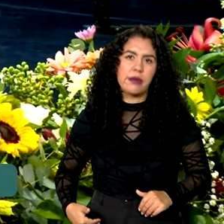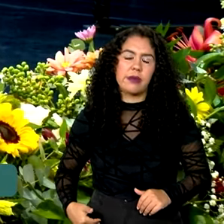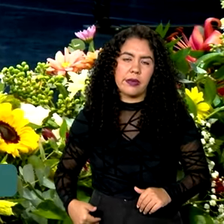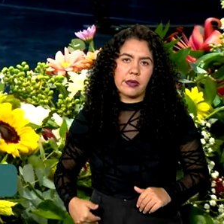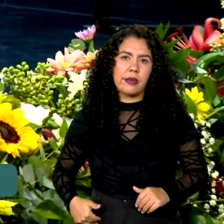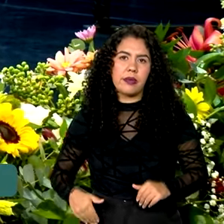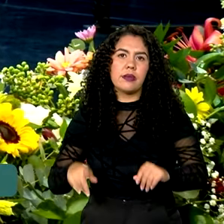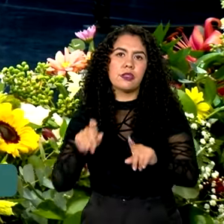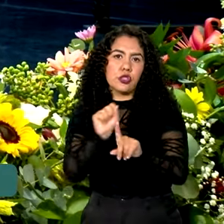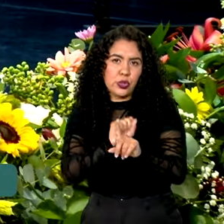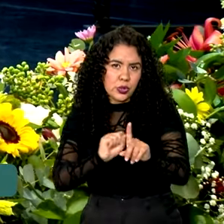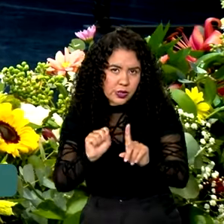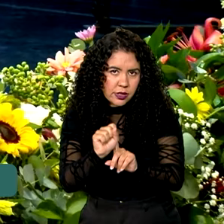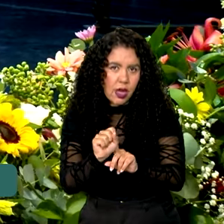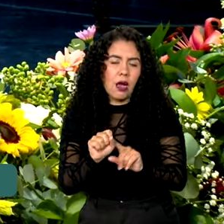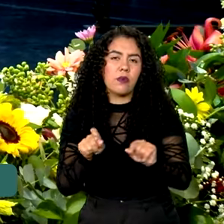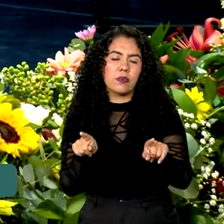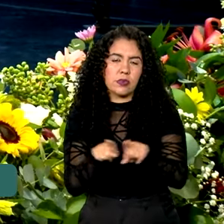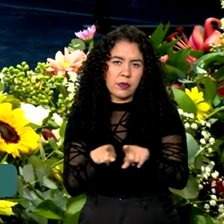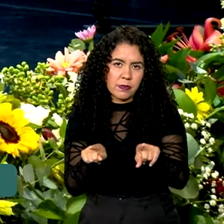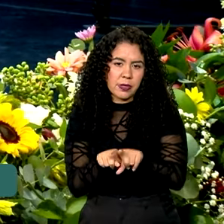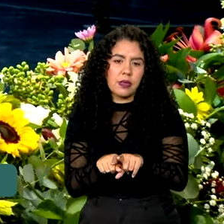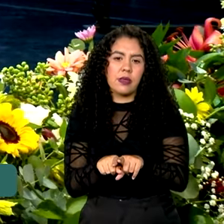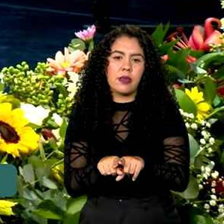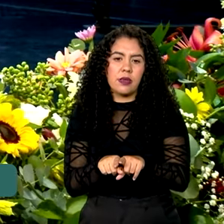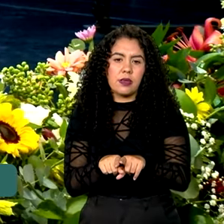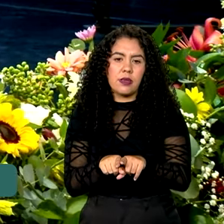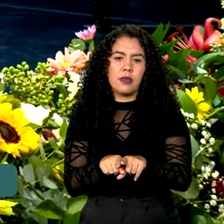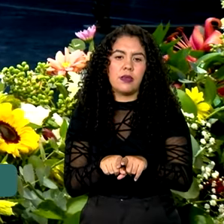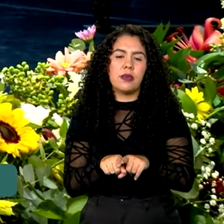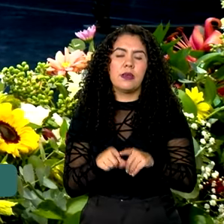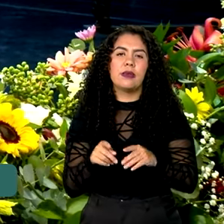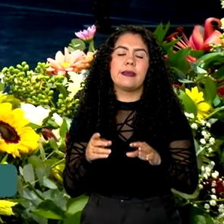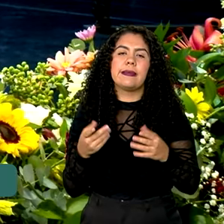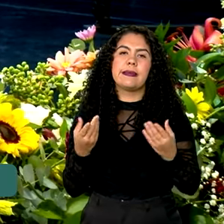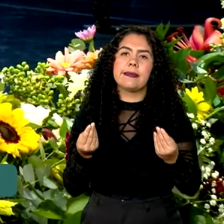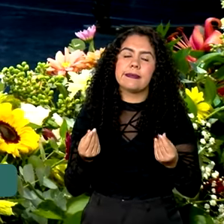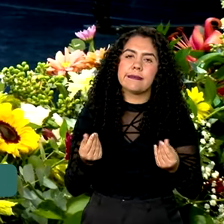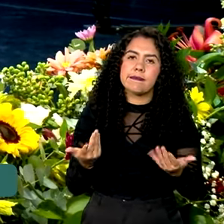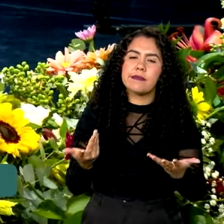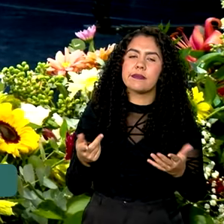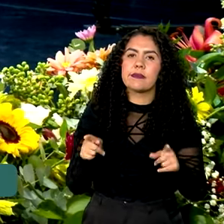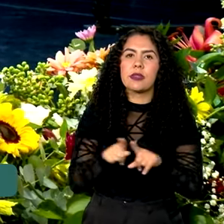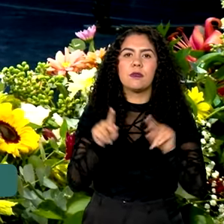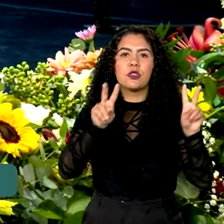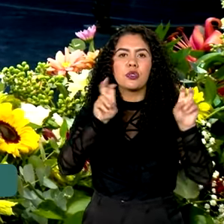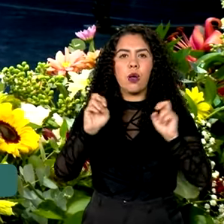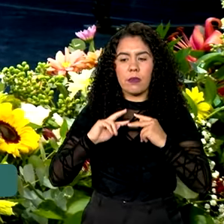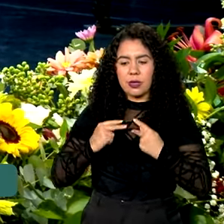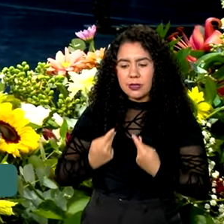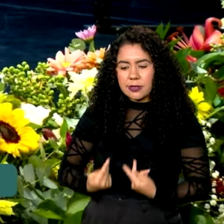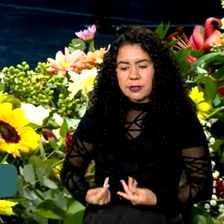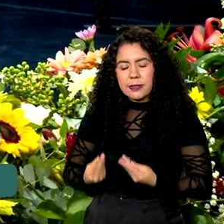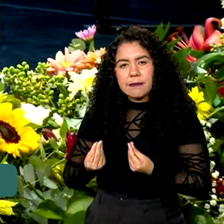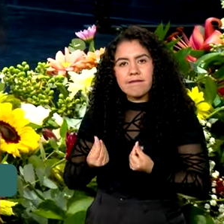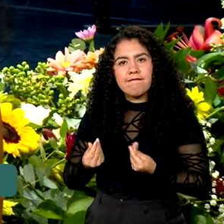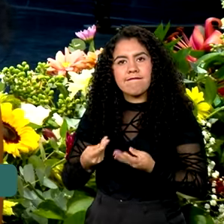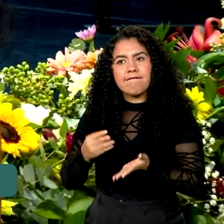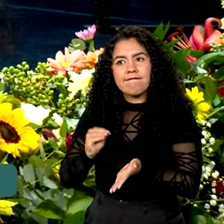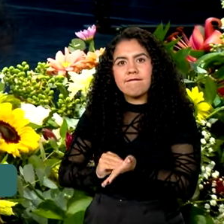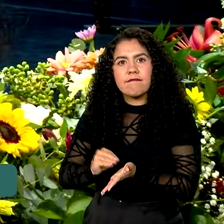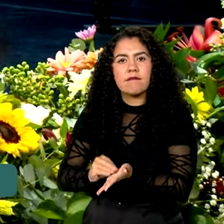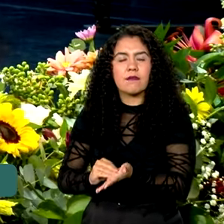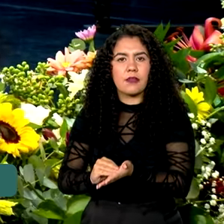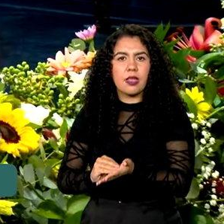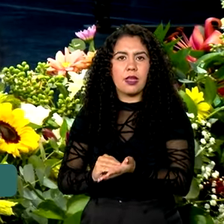de social, não só social, como de segurança pública até, e até mesmo questão humanitária, né? Porque no meu caso